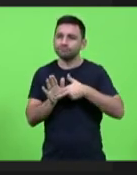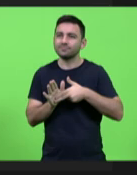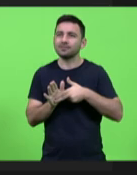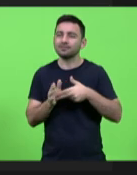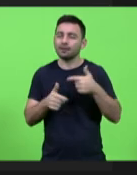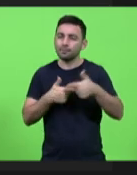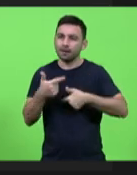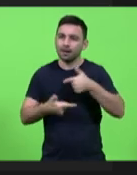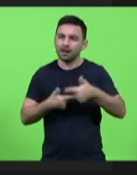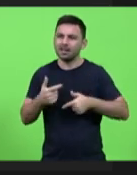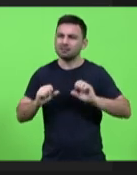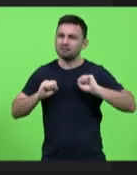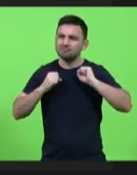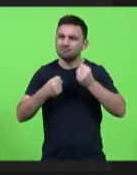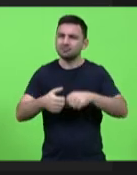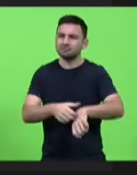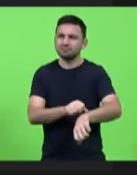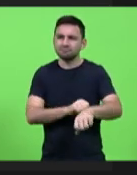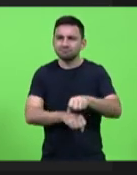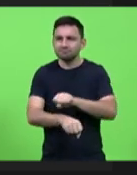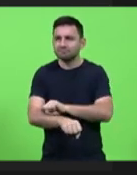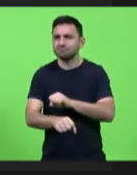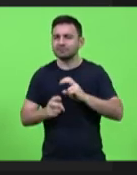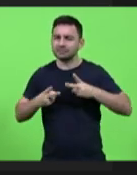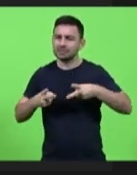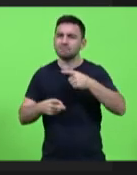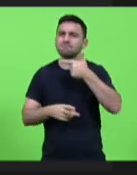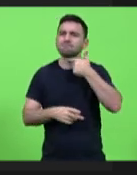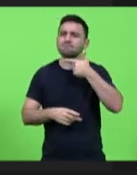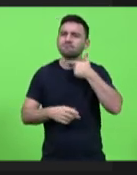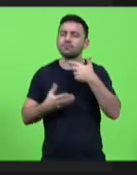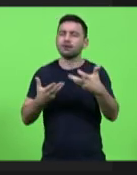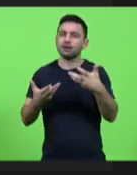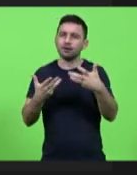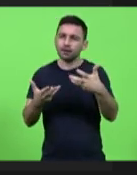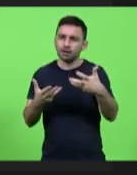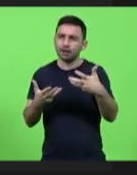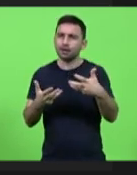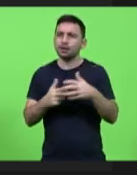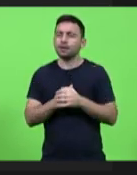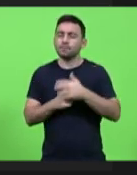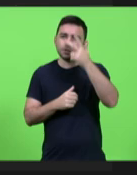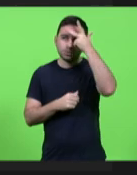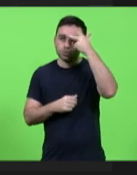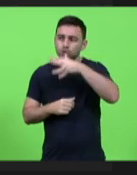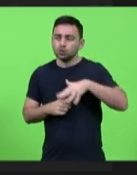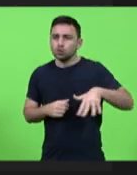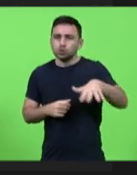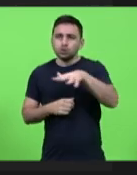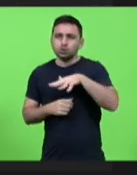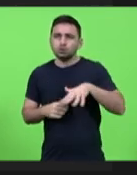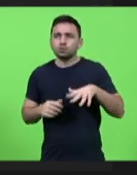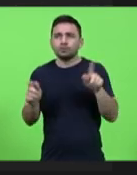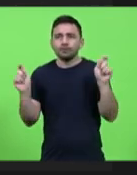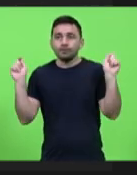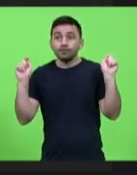garra de sempre com essa vontade de fazer com que as pessoas possam receber